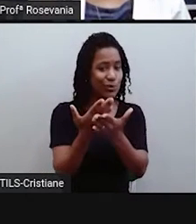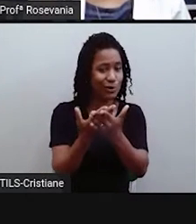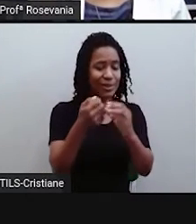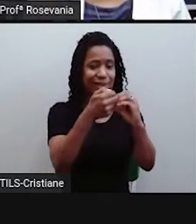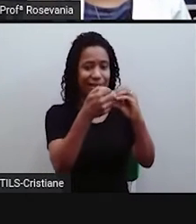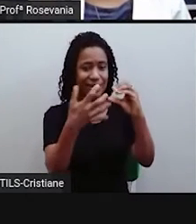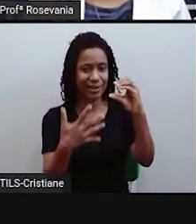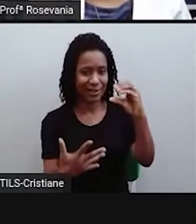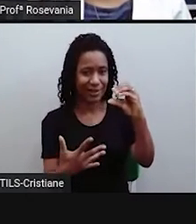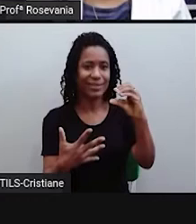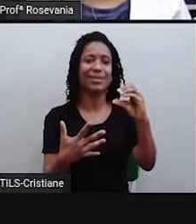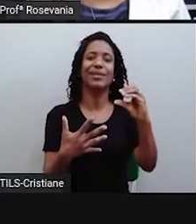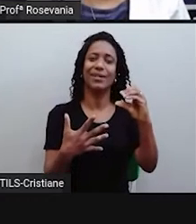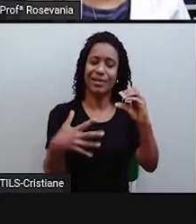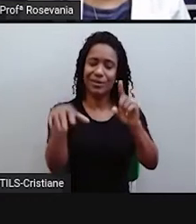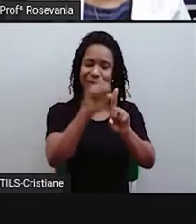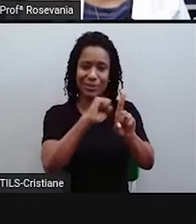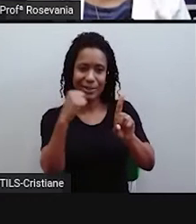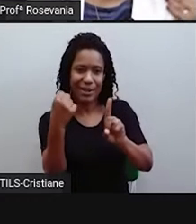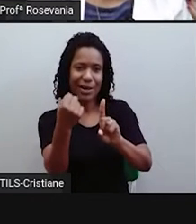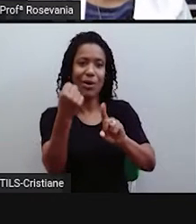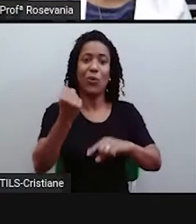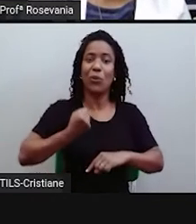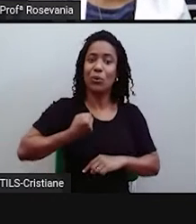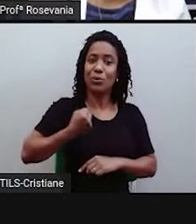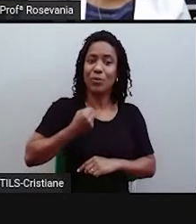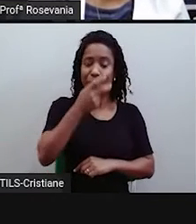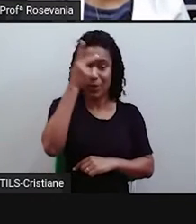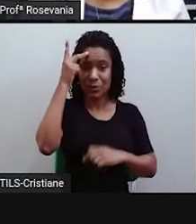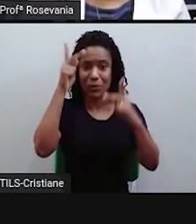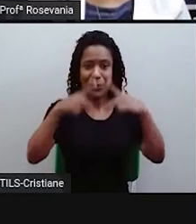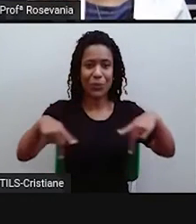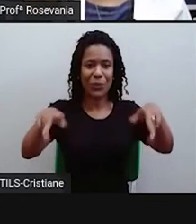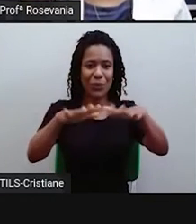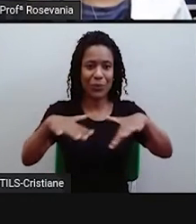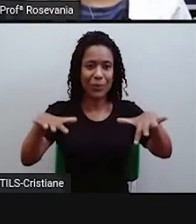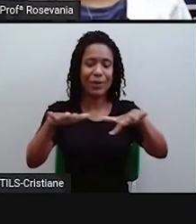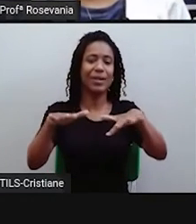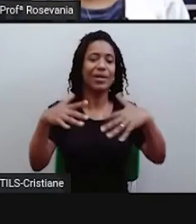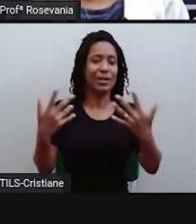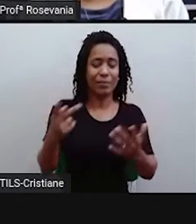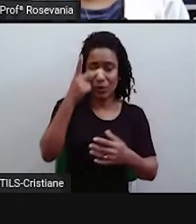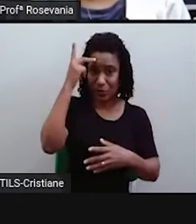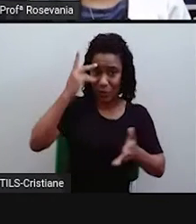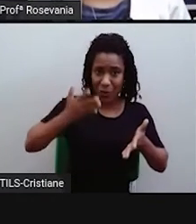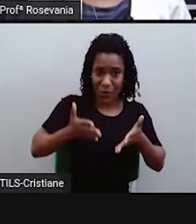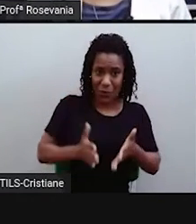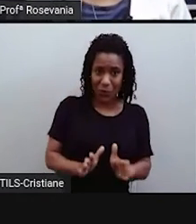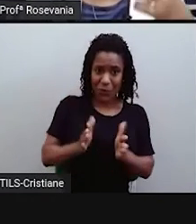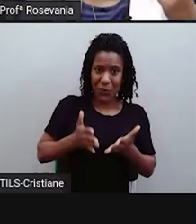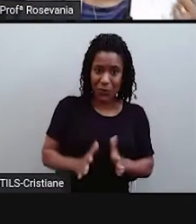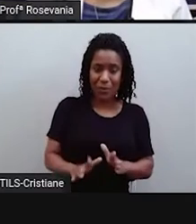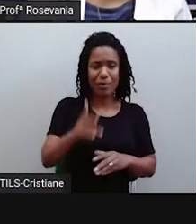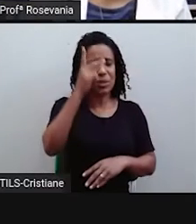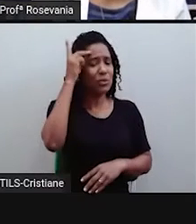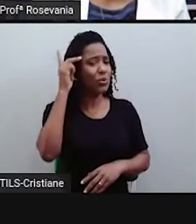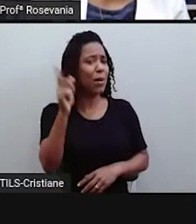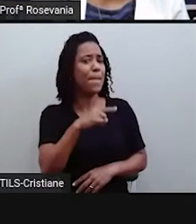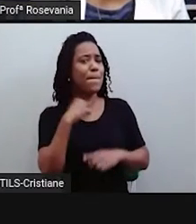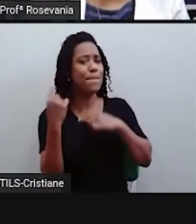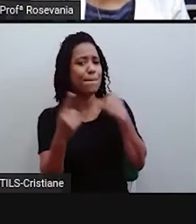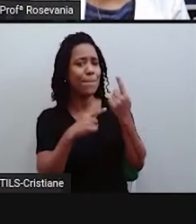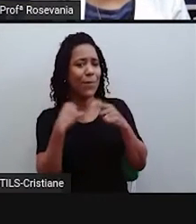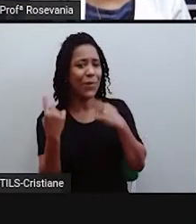como o número da população, a taxa de analfabetismo, mortalidade infantil, o índice de